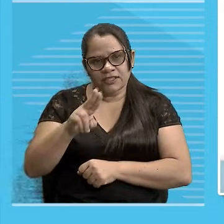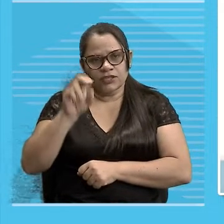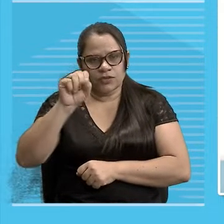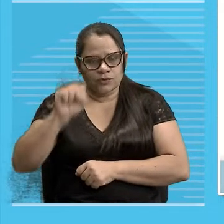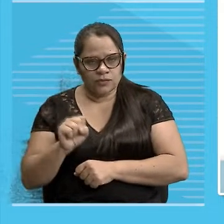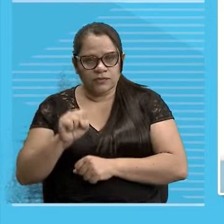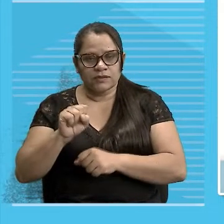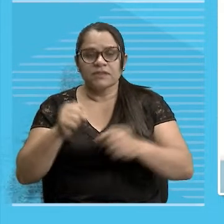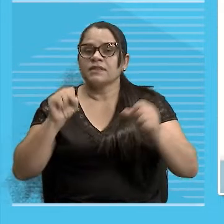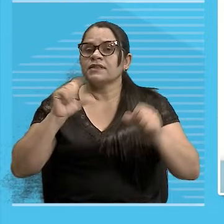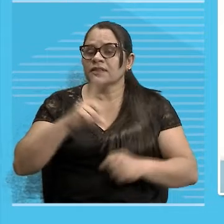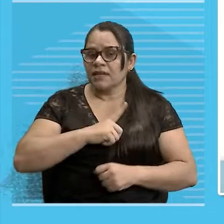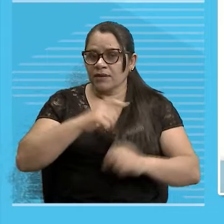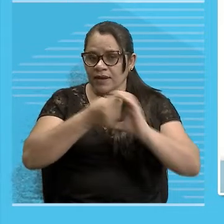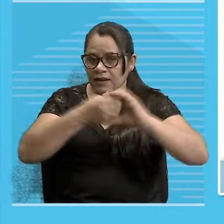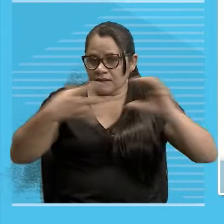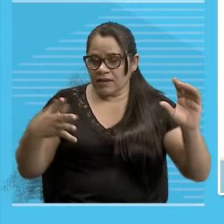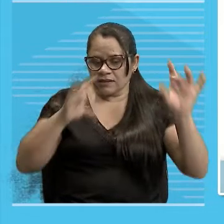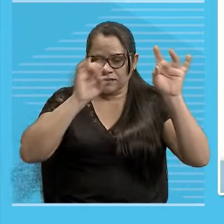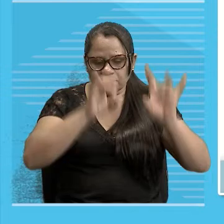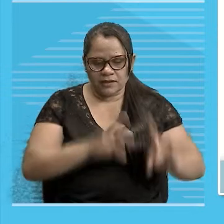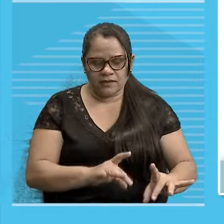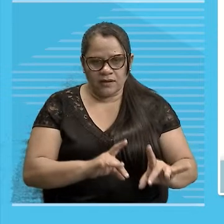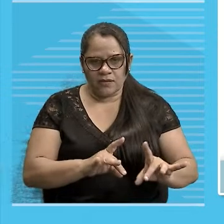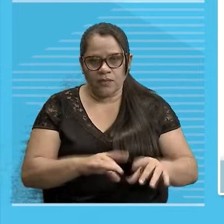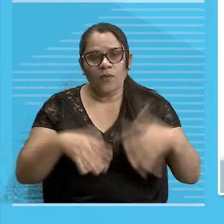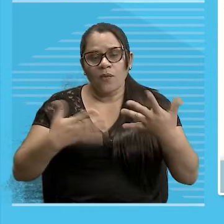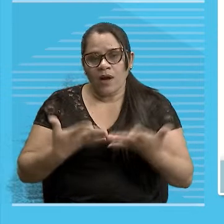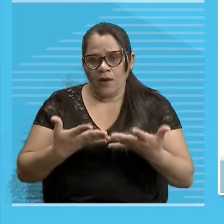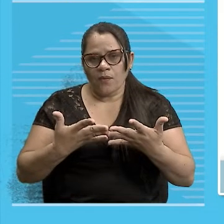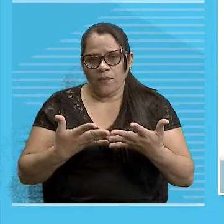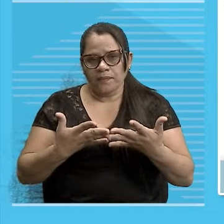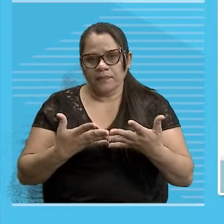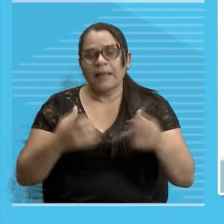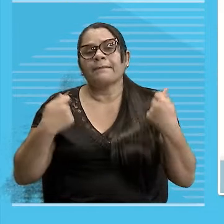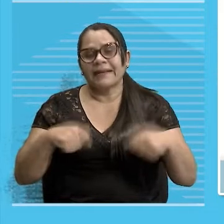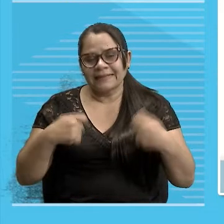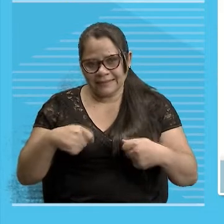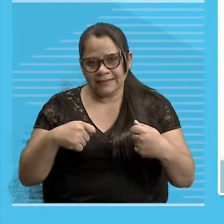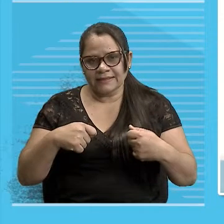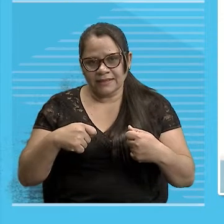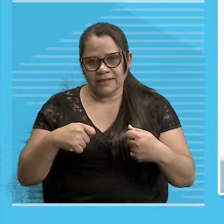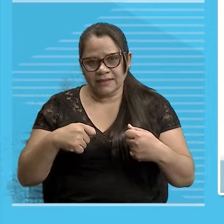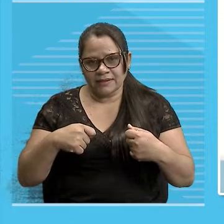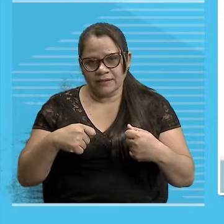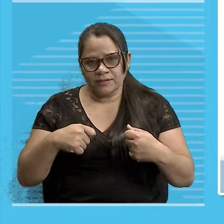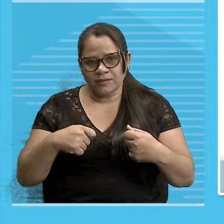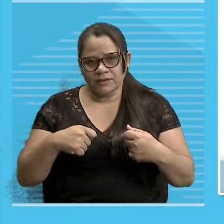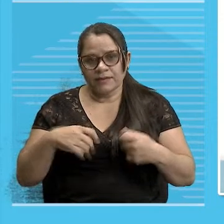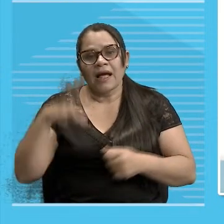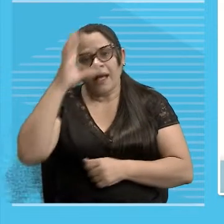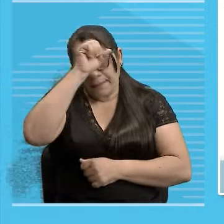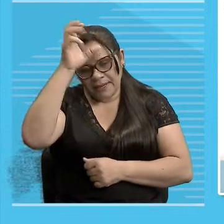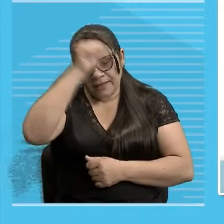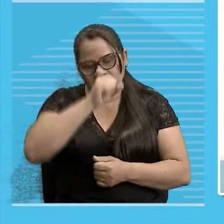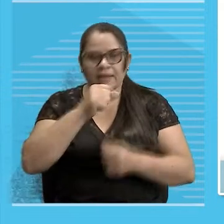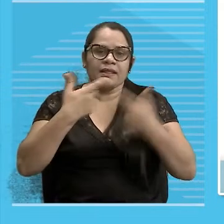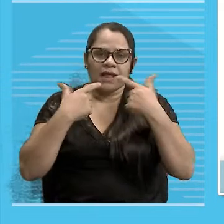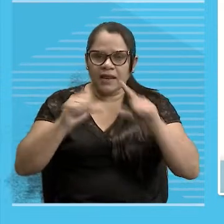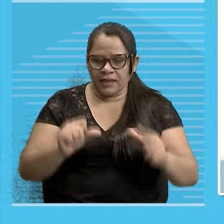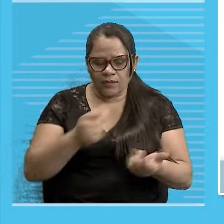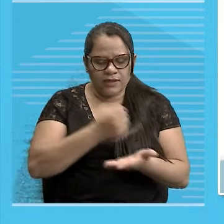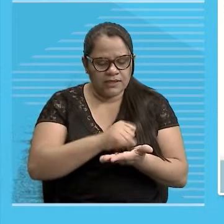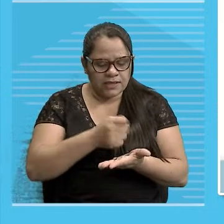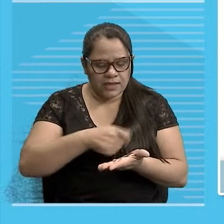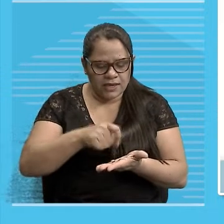especial Qual é? O fato de nós temos que grafar Tá Na língua verbal escrita Esse substantivo com